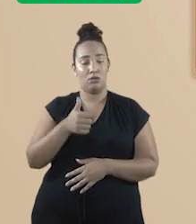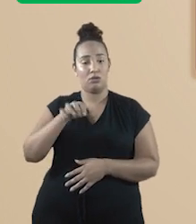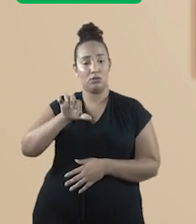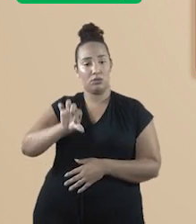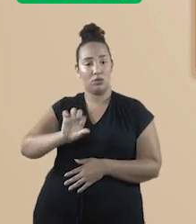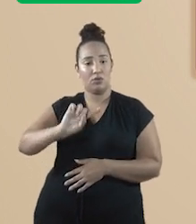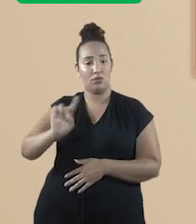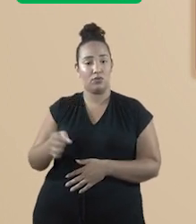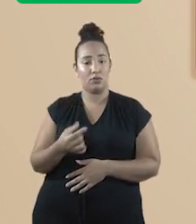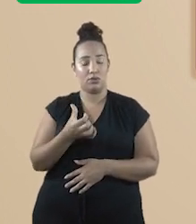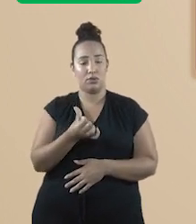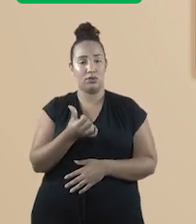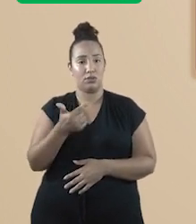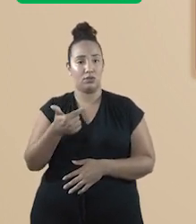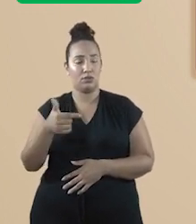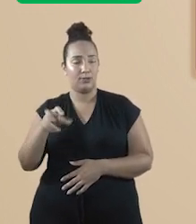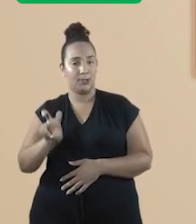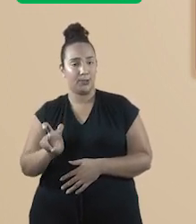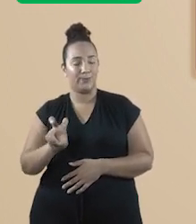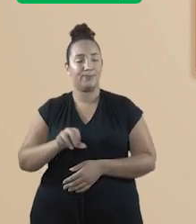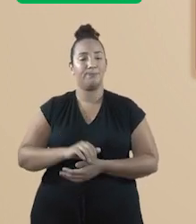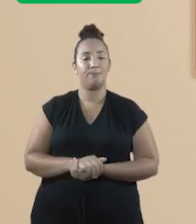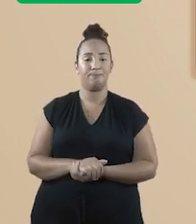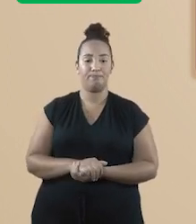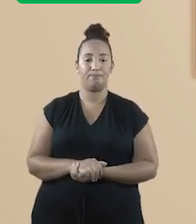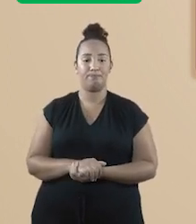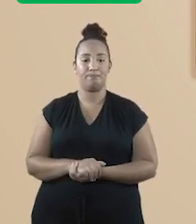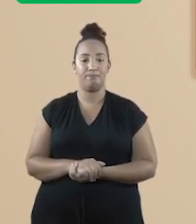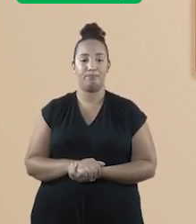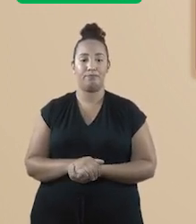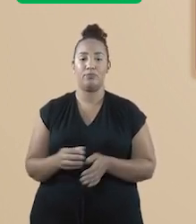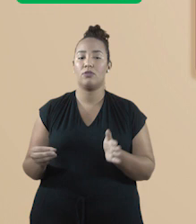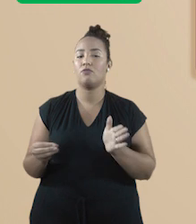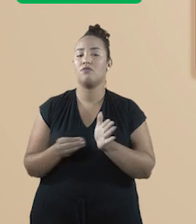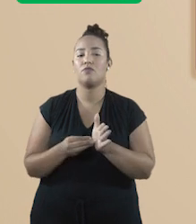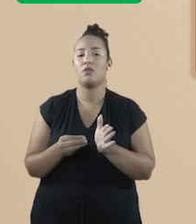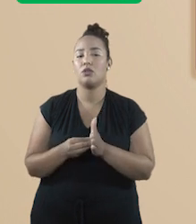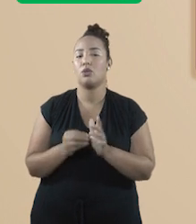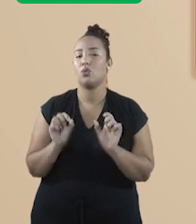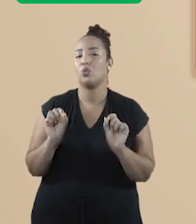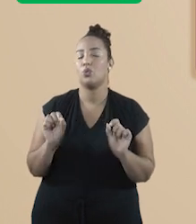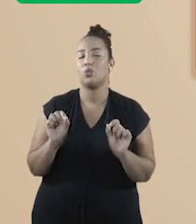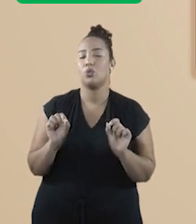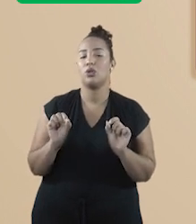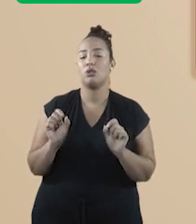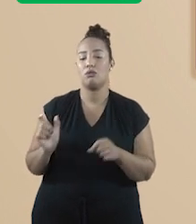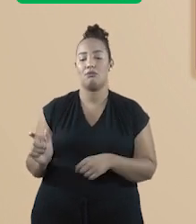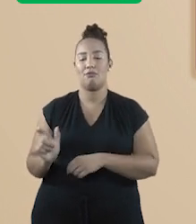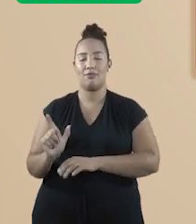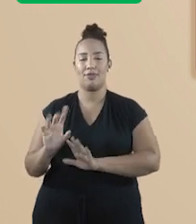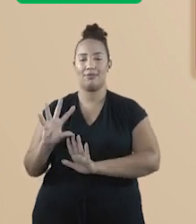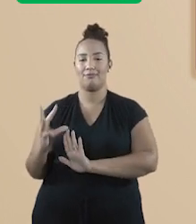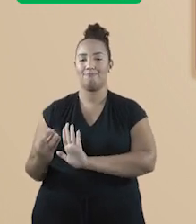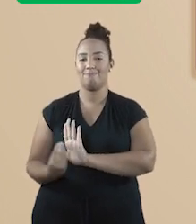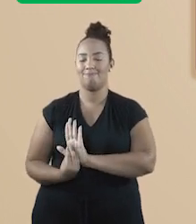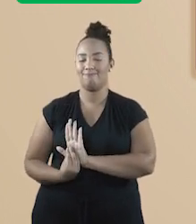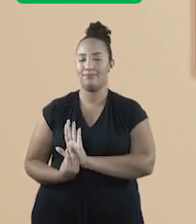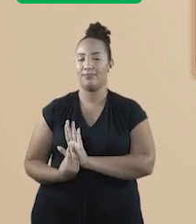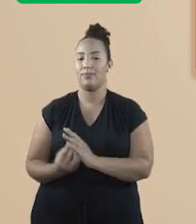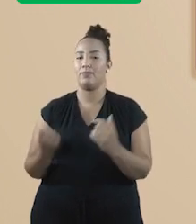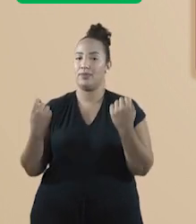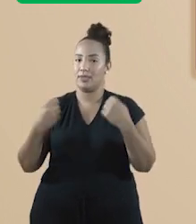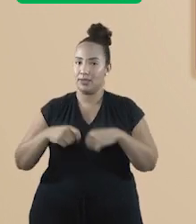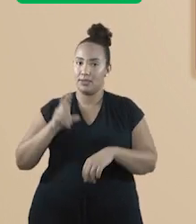,625. Não faltou nada, não? A unidade. Vocês não